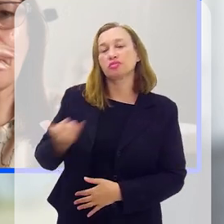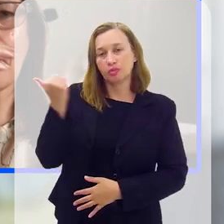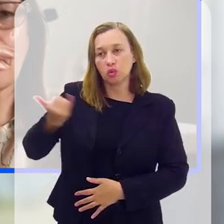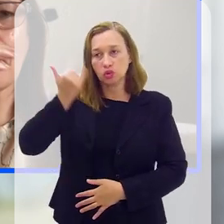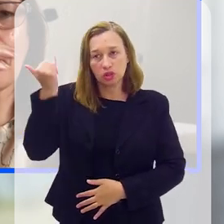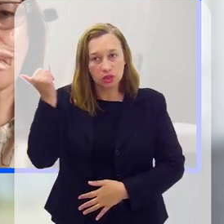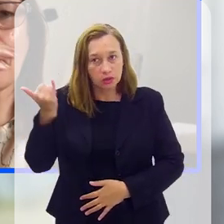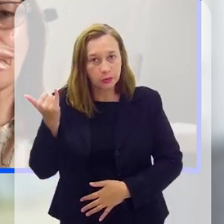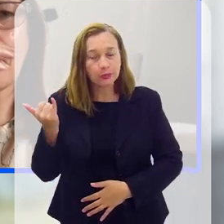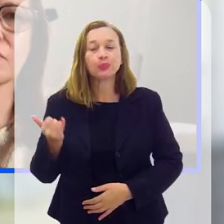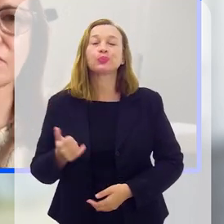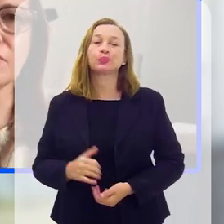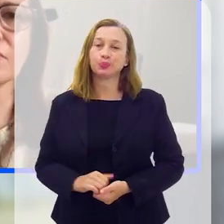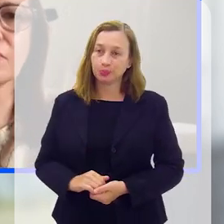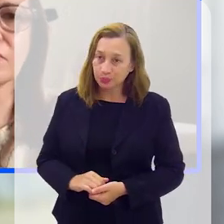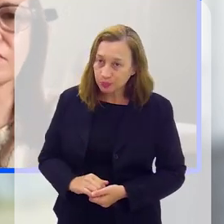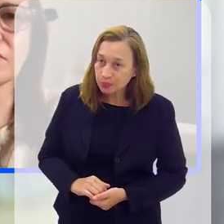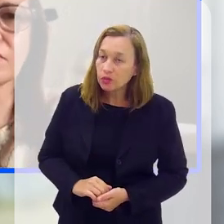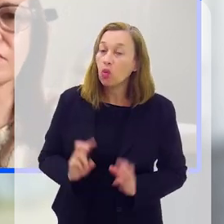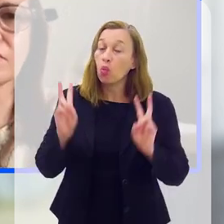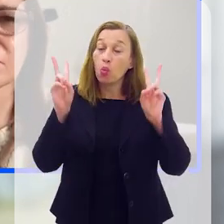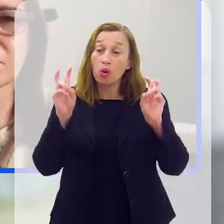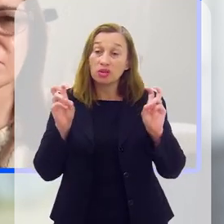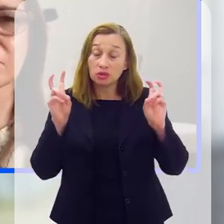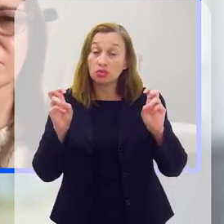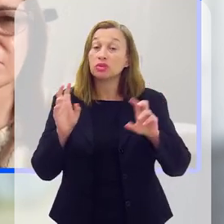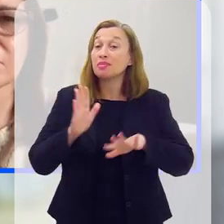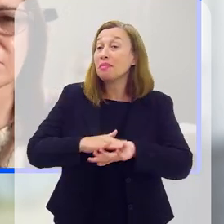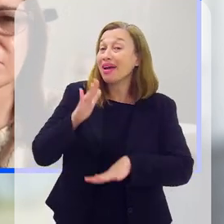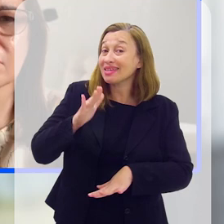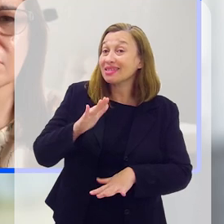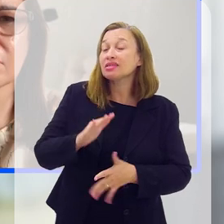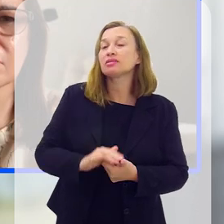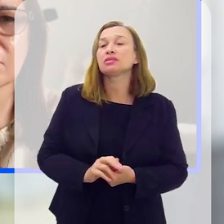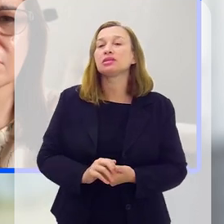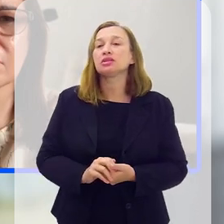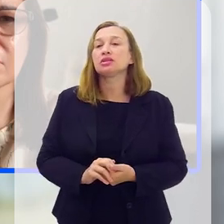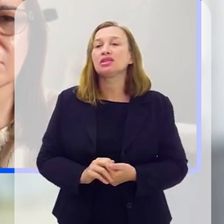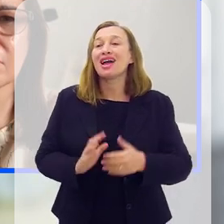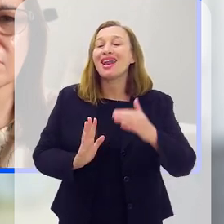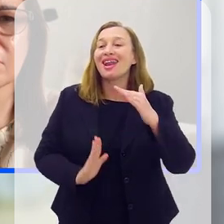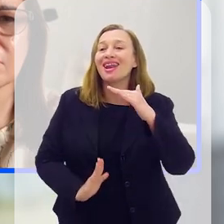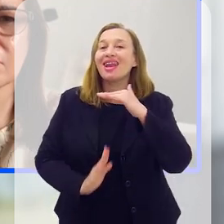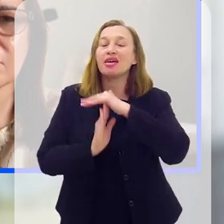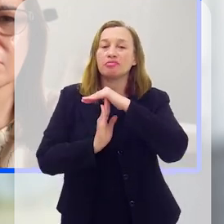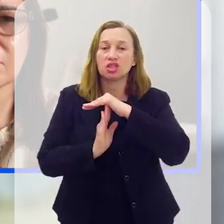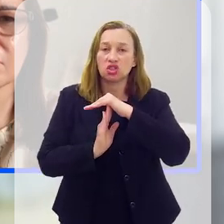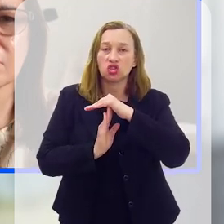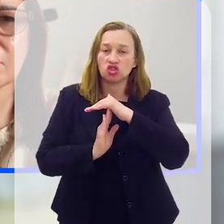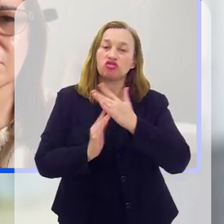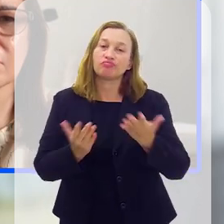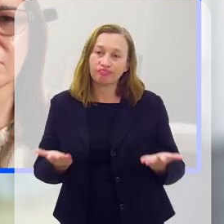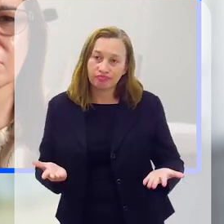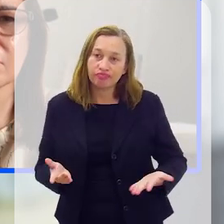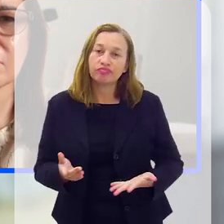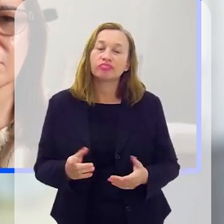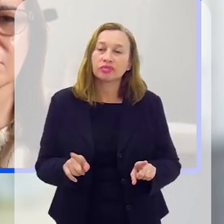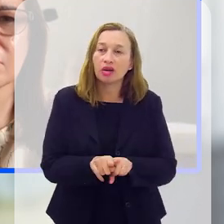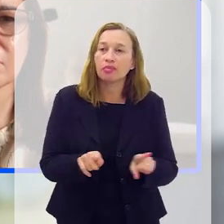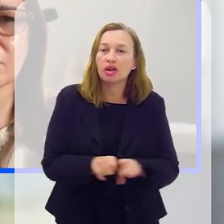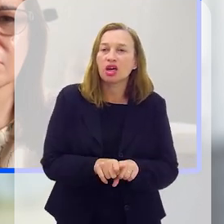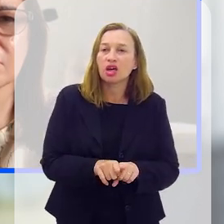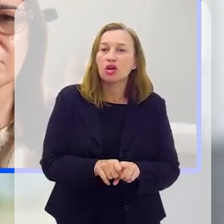eu acho que são pontos muito importantes. É muito importante a questão, e mais, a questão dos limites. Porque uma